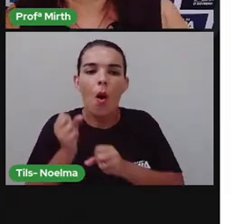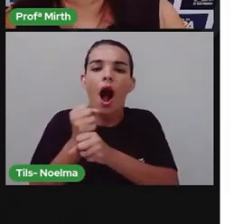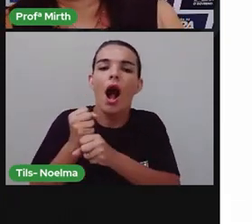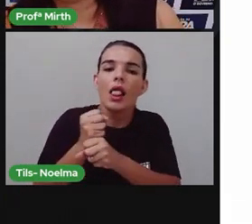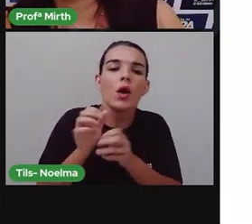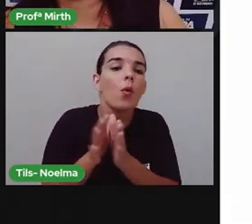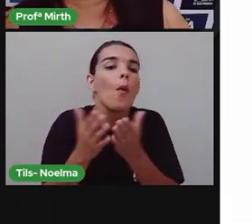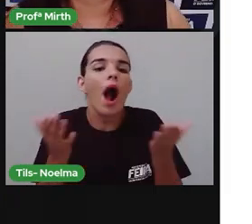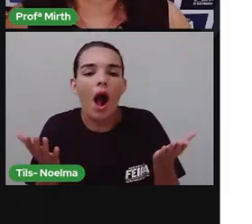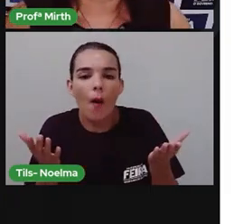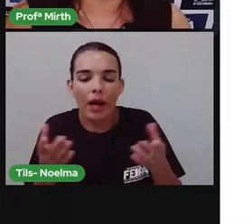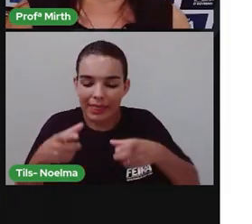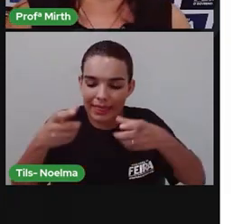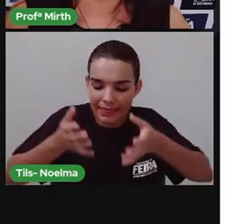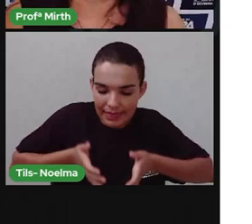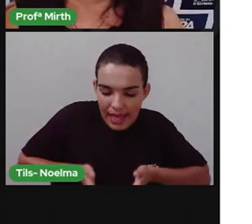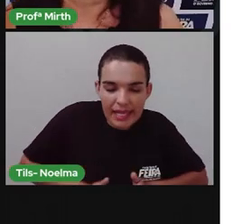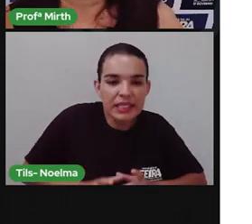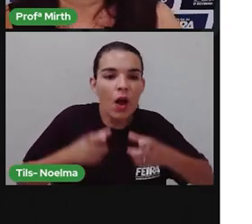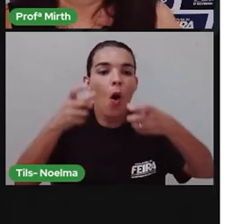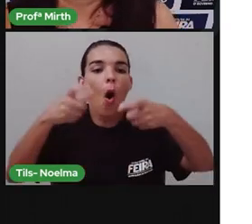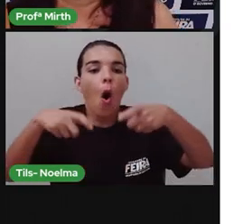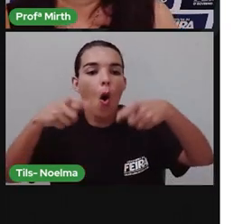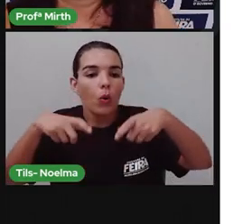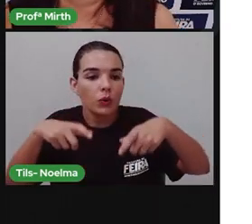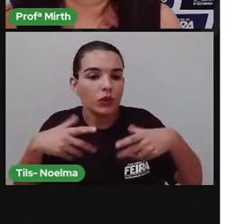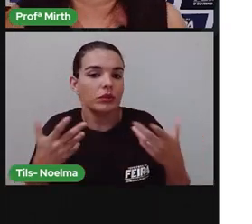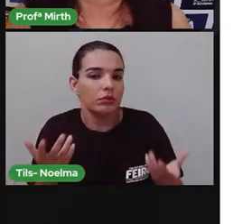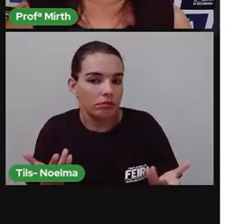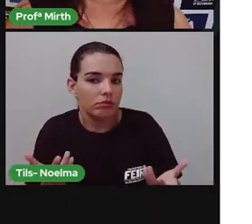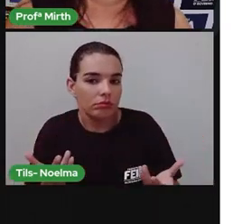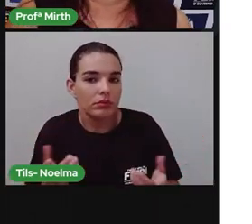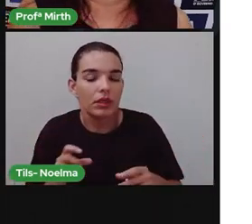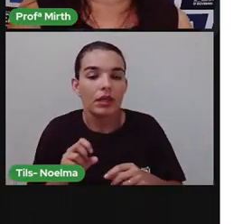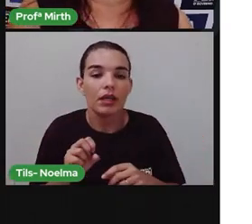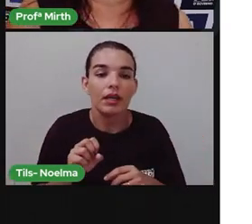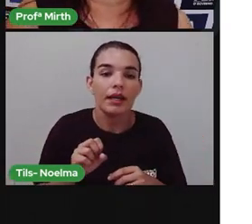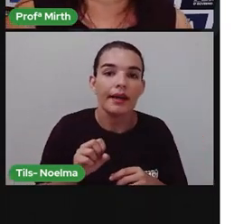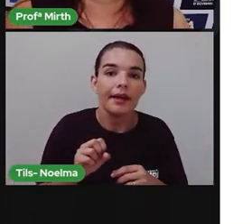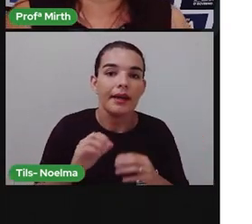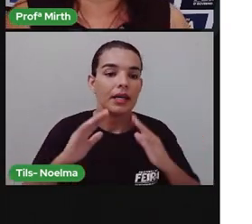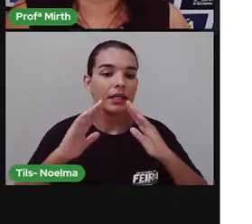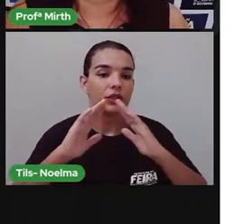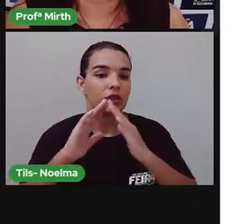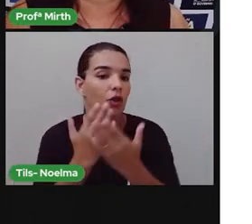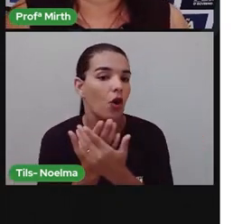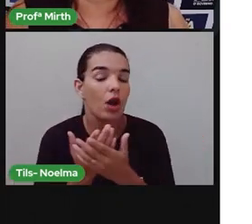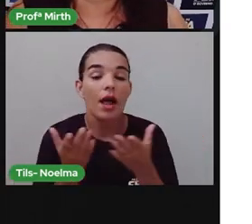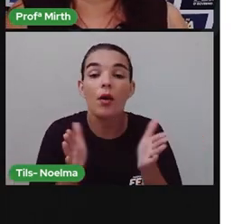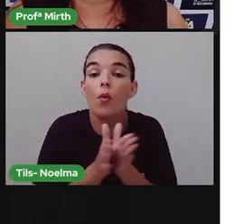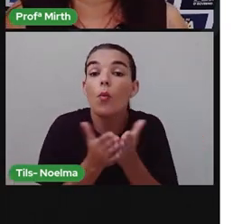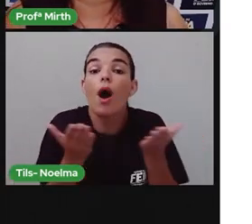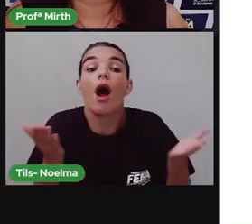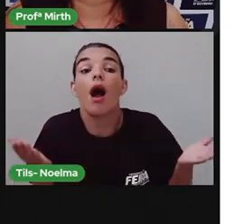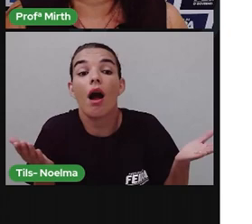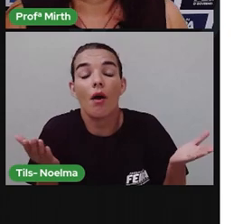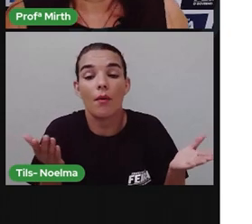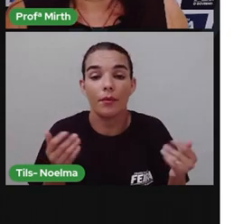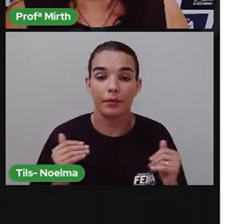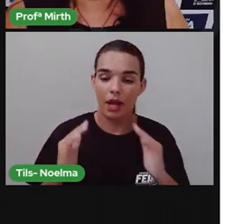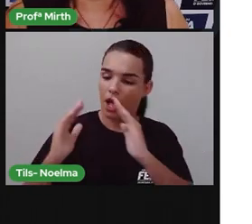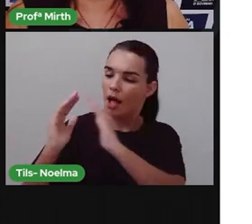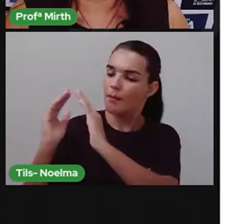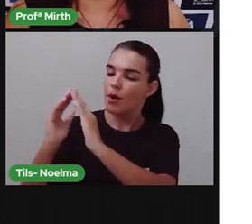tem tal profissão, até chegar à morte dessa pessoa. Então, está em ordem cronológica. Pode acontecer assim,